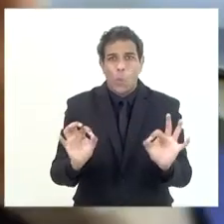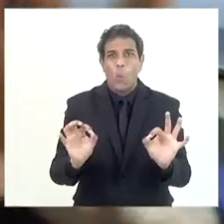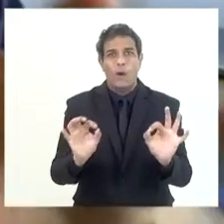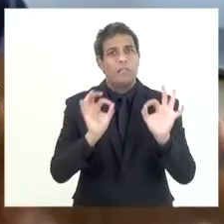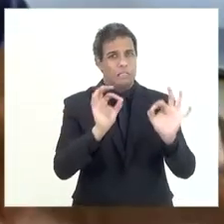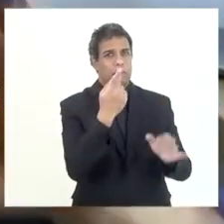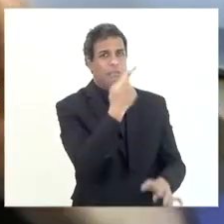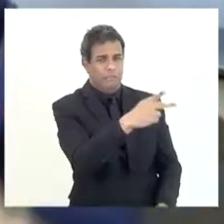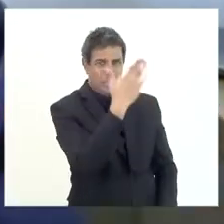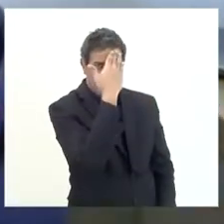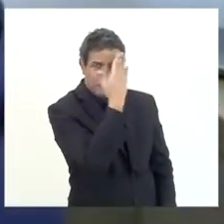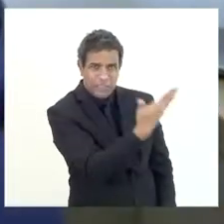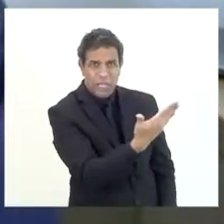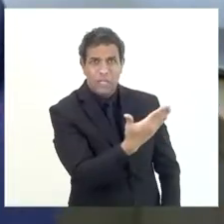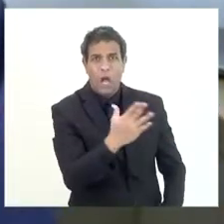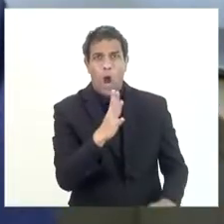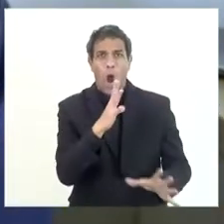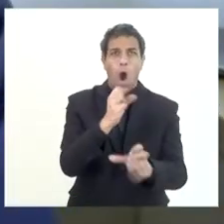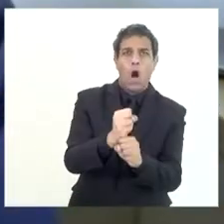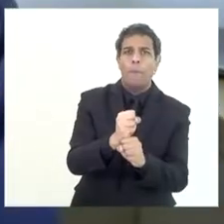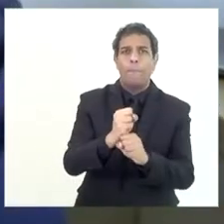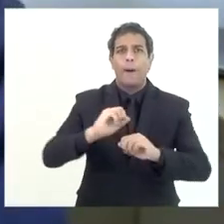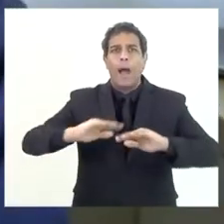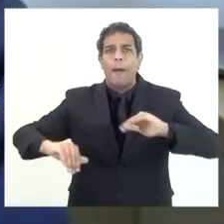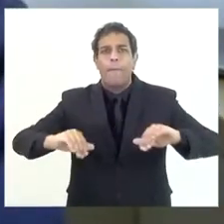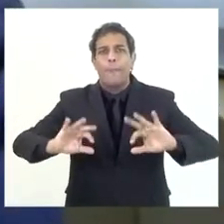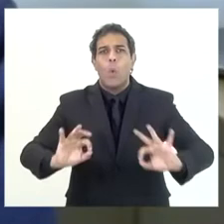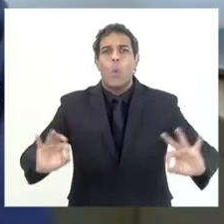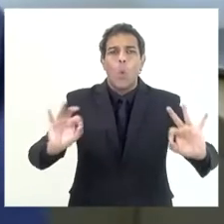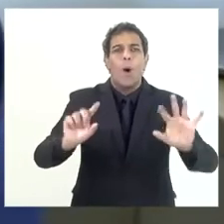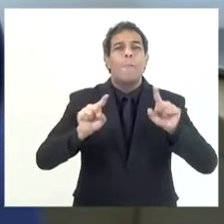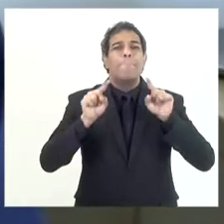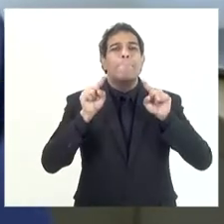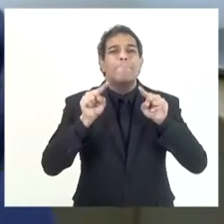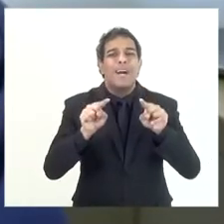razão sobre isso, mas, sob o ponto de vista